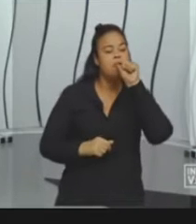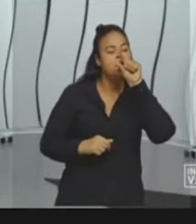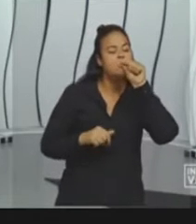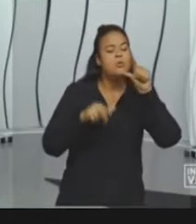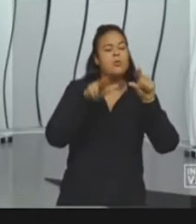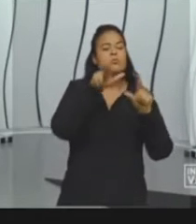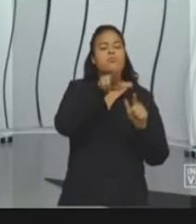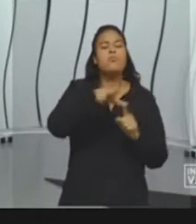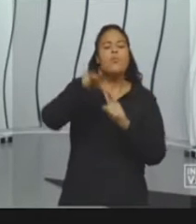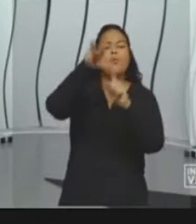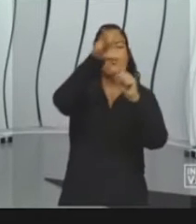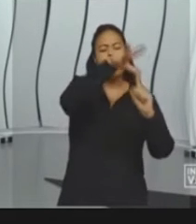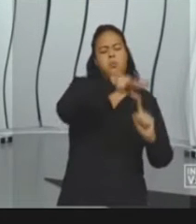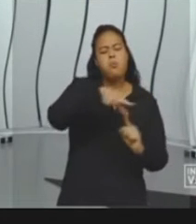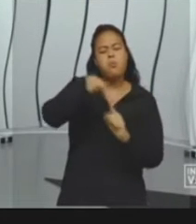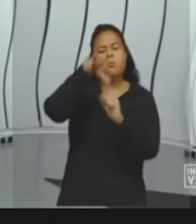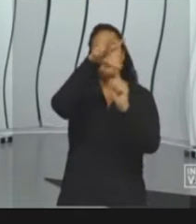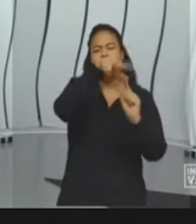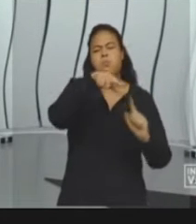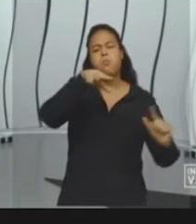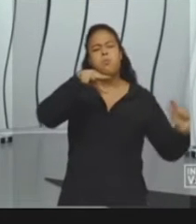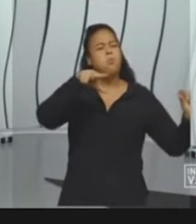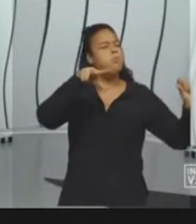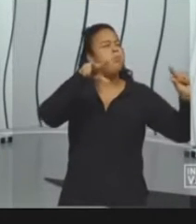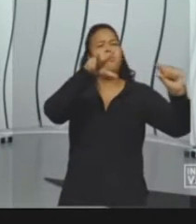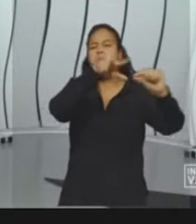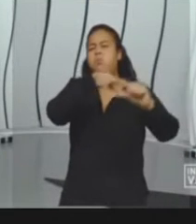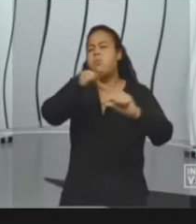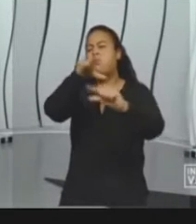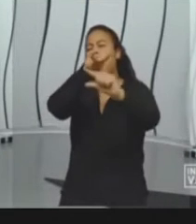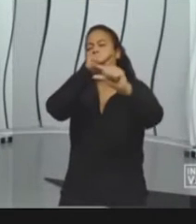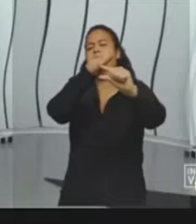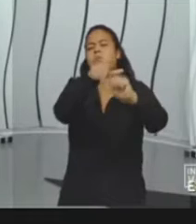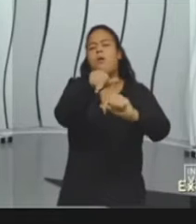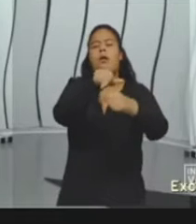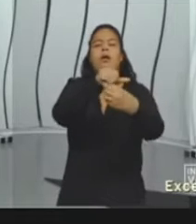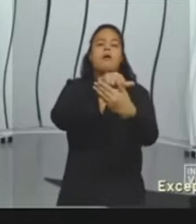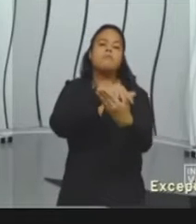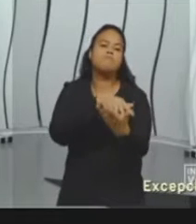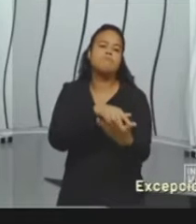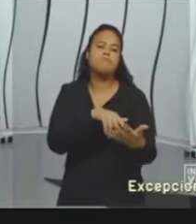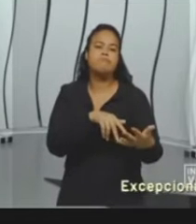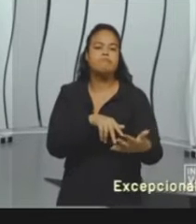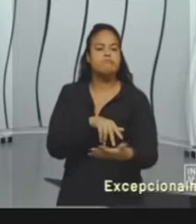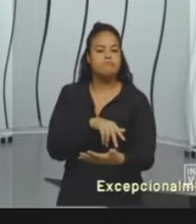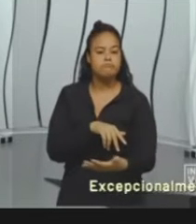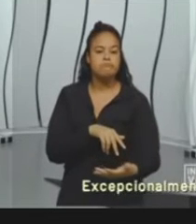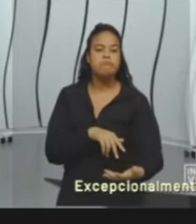muitos acidentes com pássaros. Mas é uma alternativa interessante.